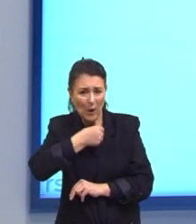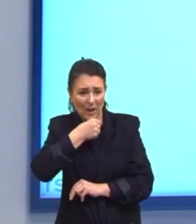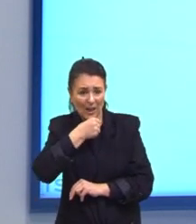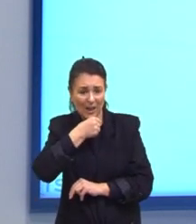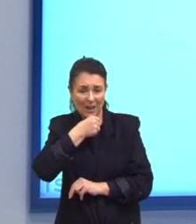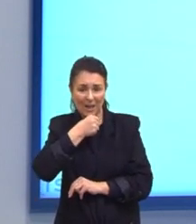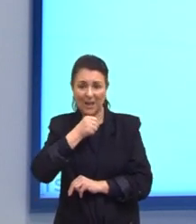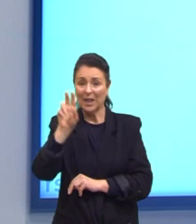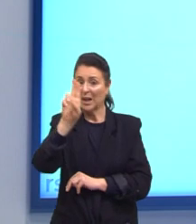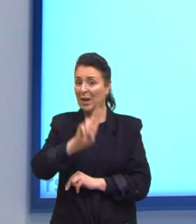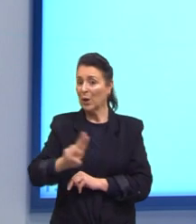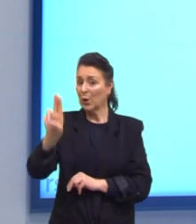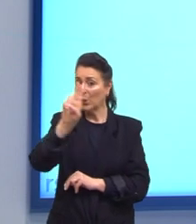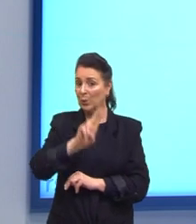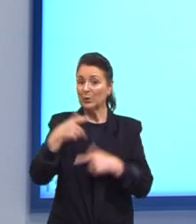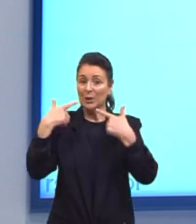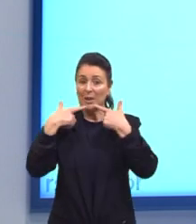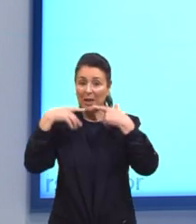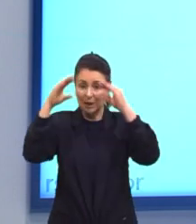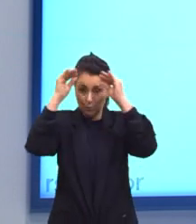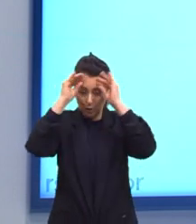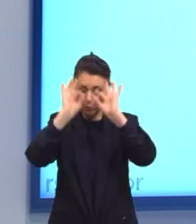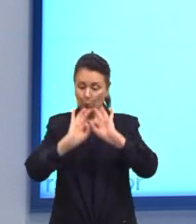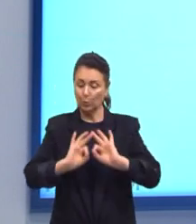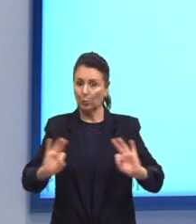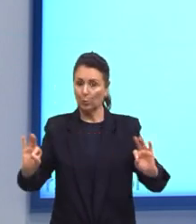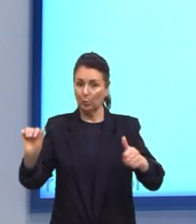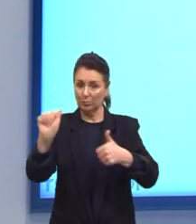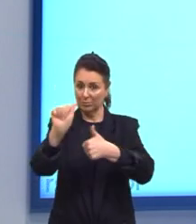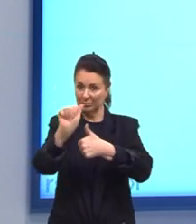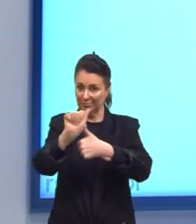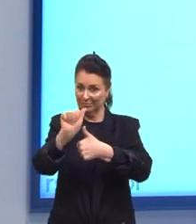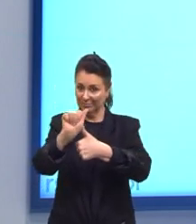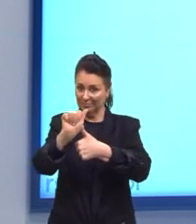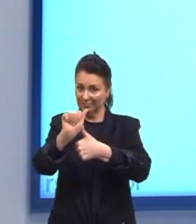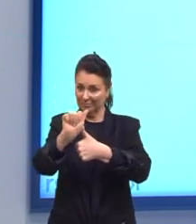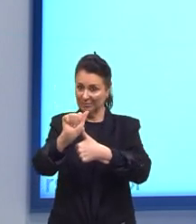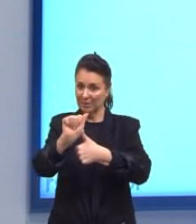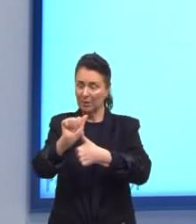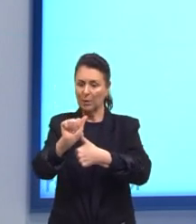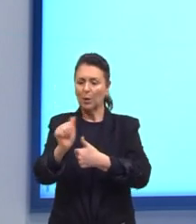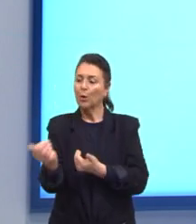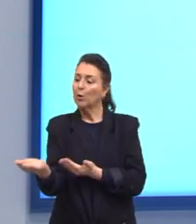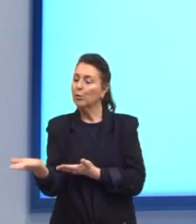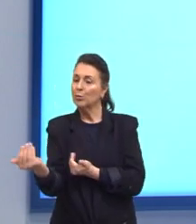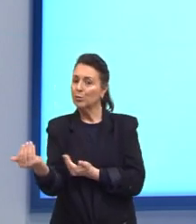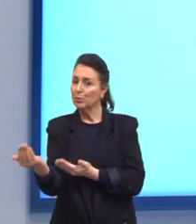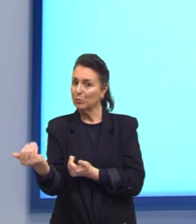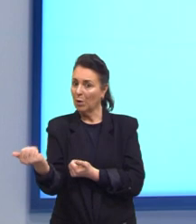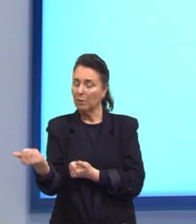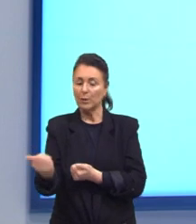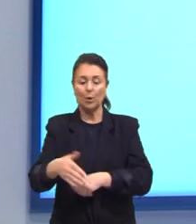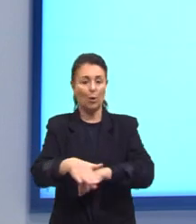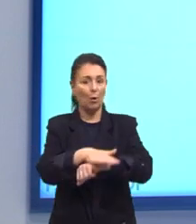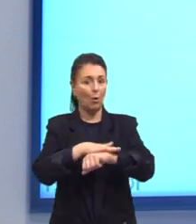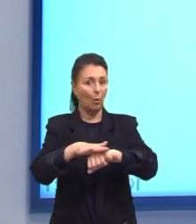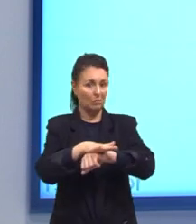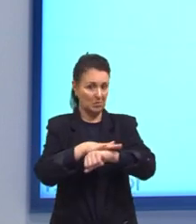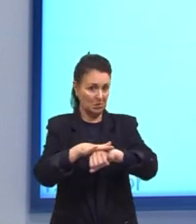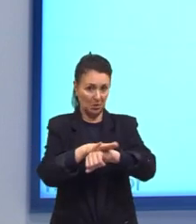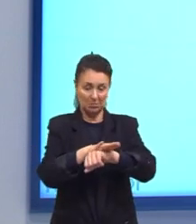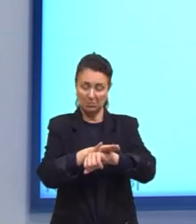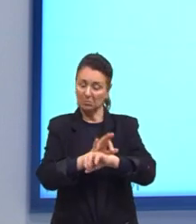Da linguagem mais comum A Letra A Jovens em situação De conversa informal